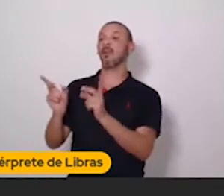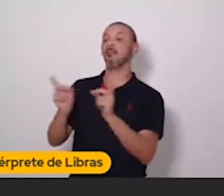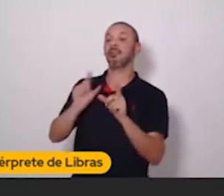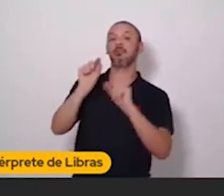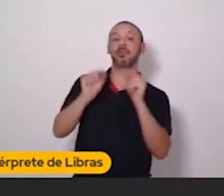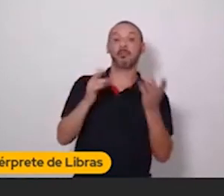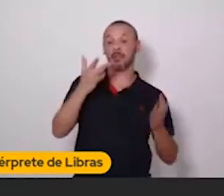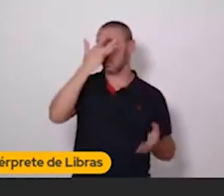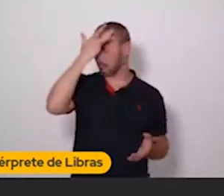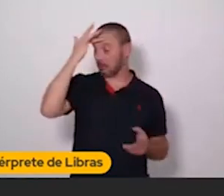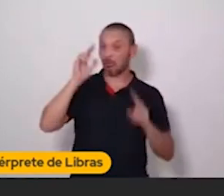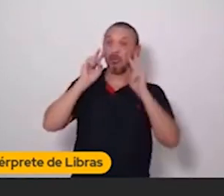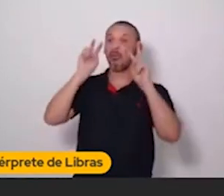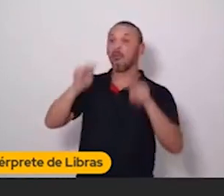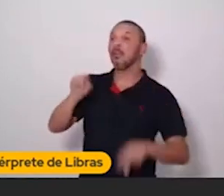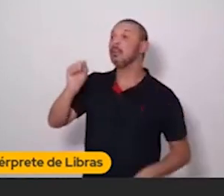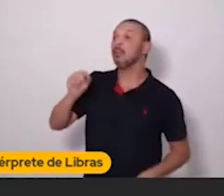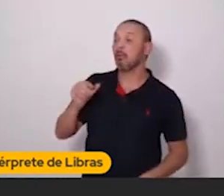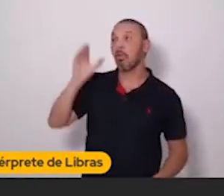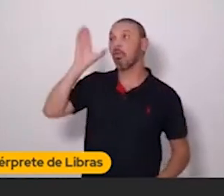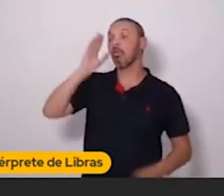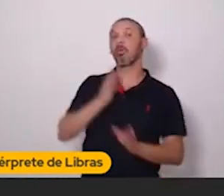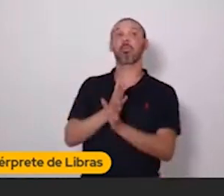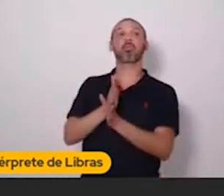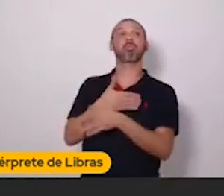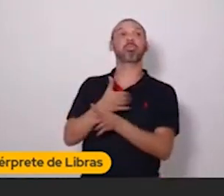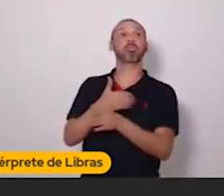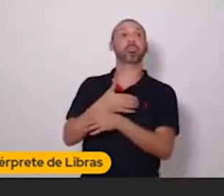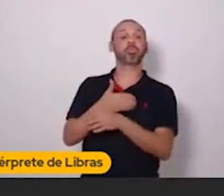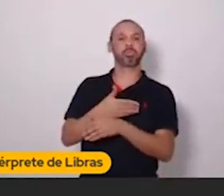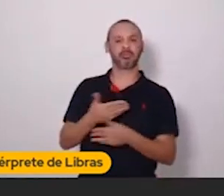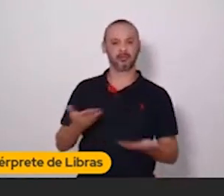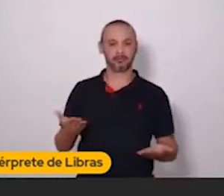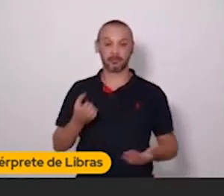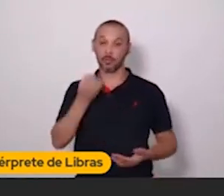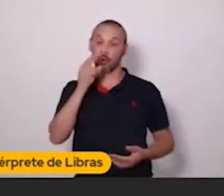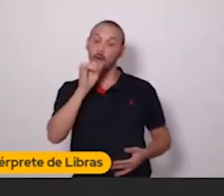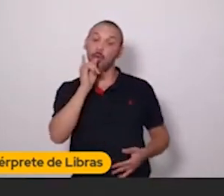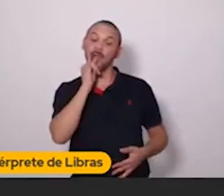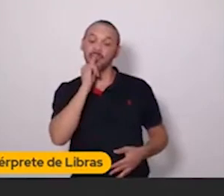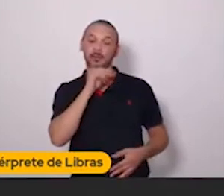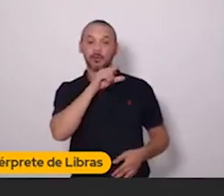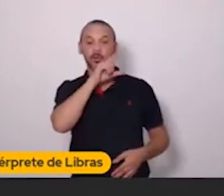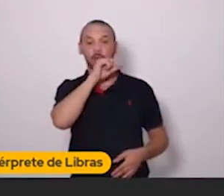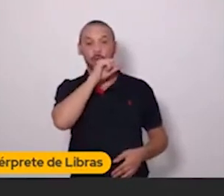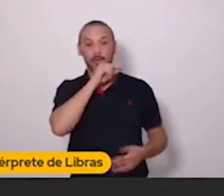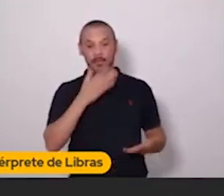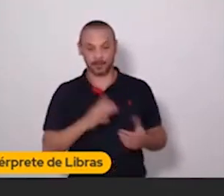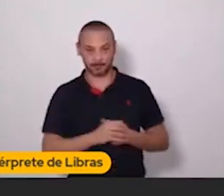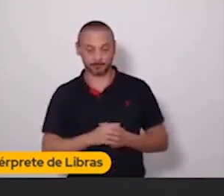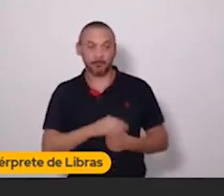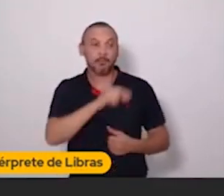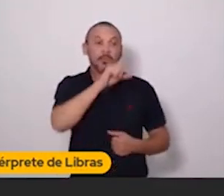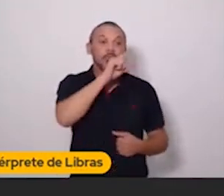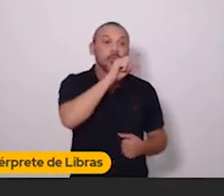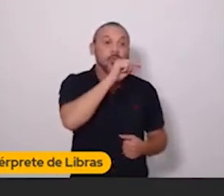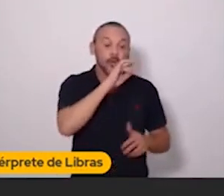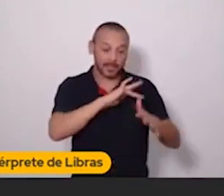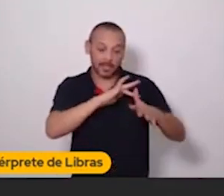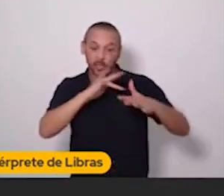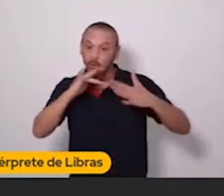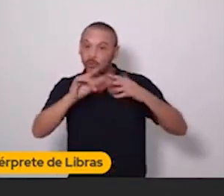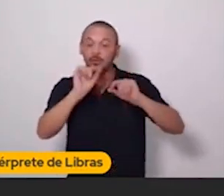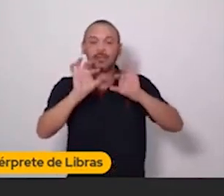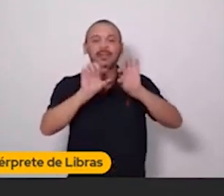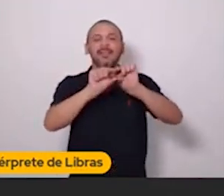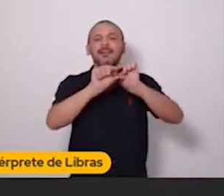Sendo que quem vai assistir não tem interesse nisso. Ou, por exemplo, o Twitter. O Twitter é uma rede social, como eu disse, de